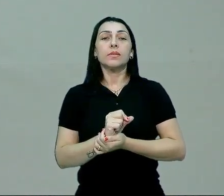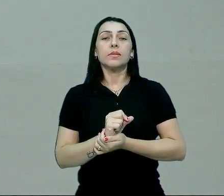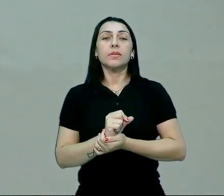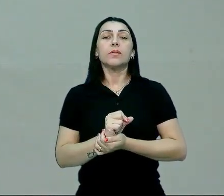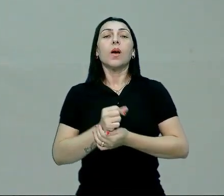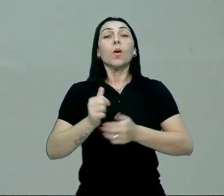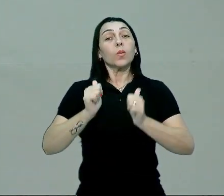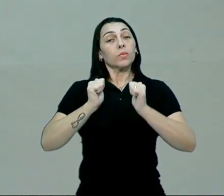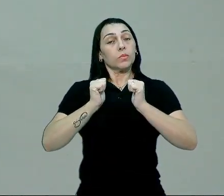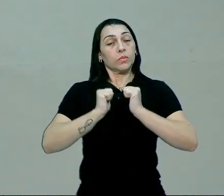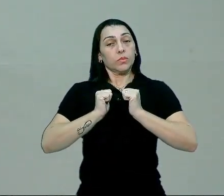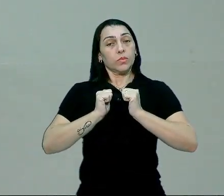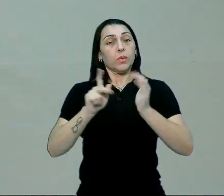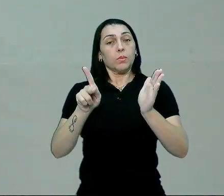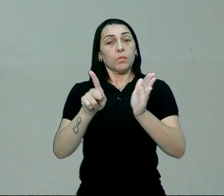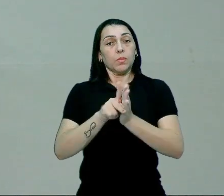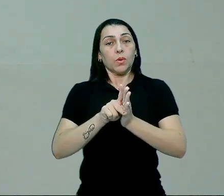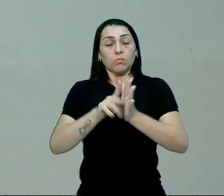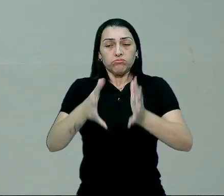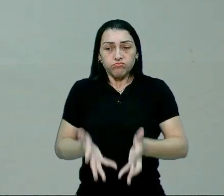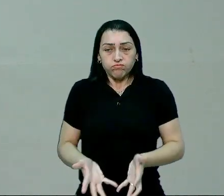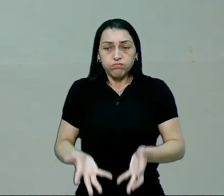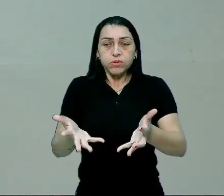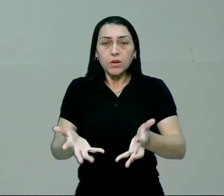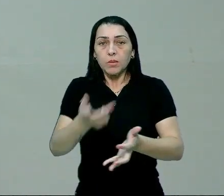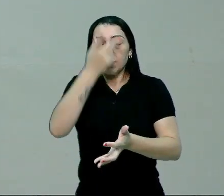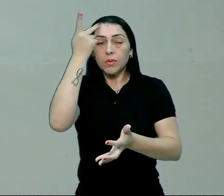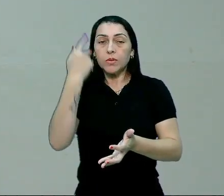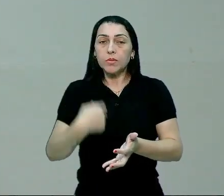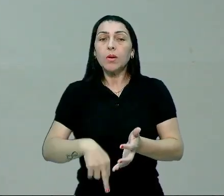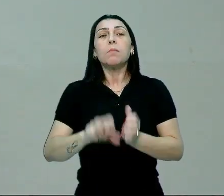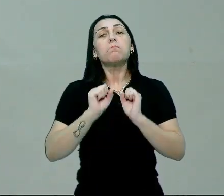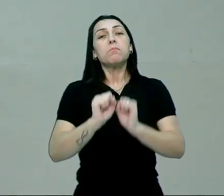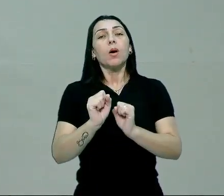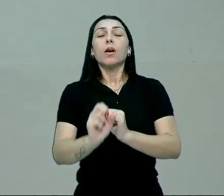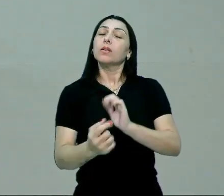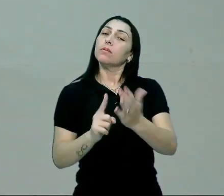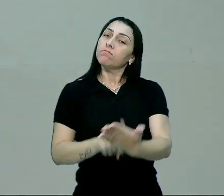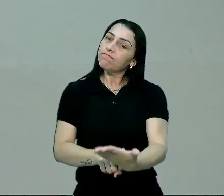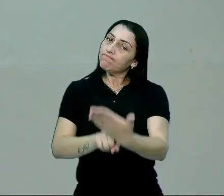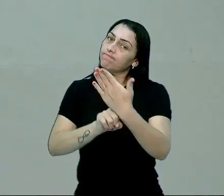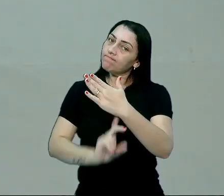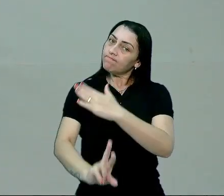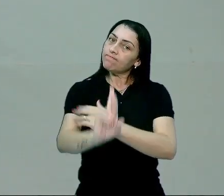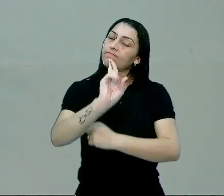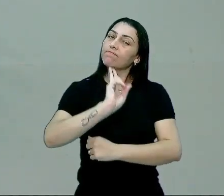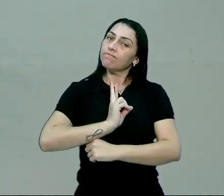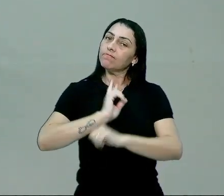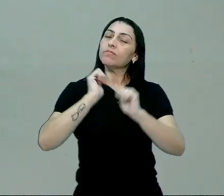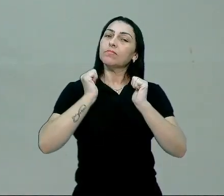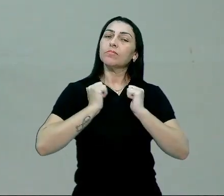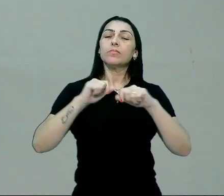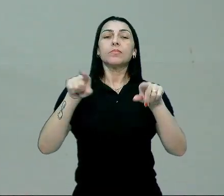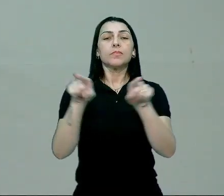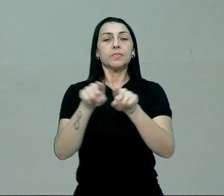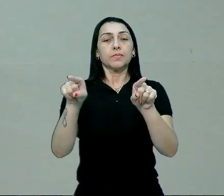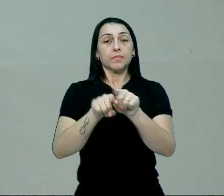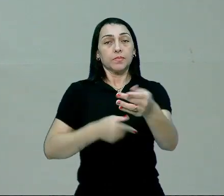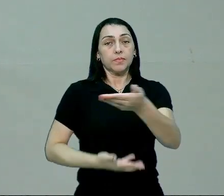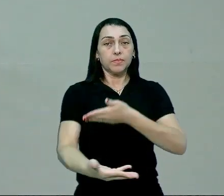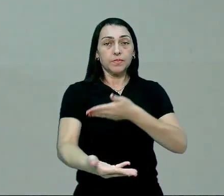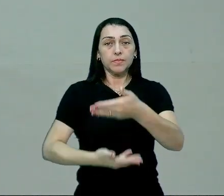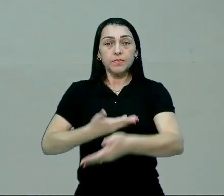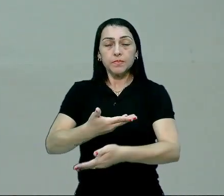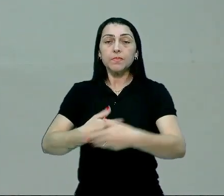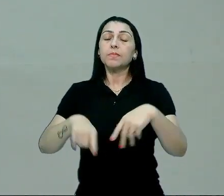comportamento por mim provocado para que a pessoa, ela possa apresentar justamente aquela conduta. Além